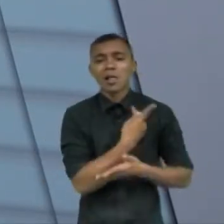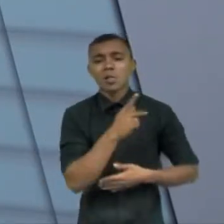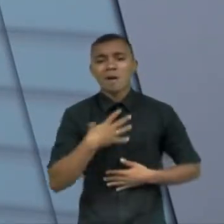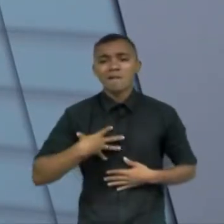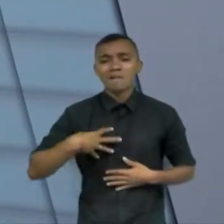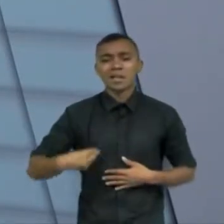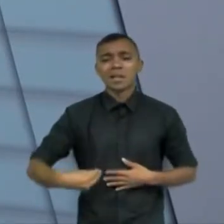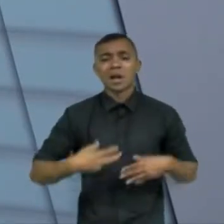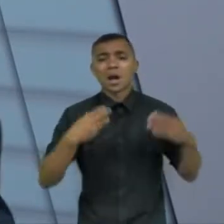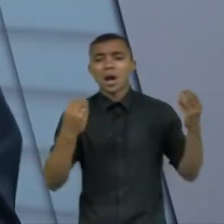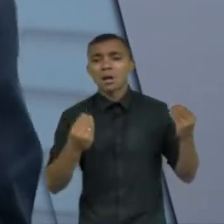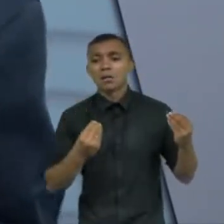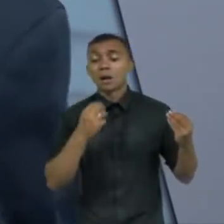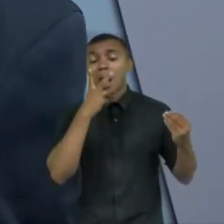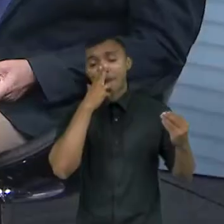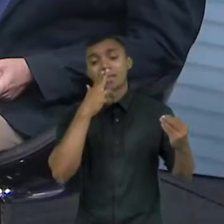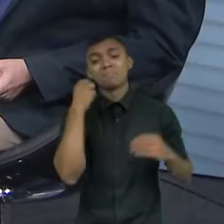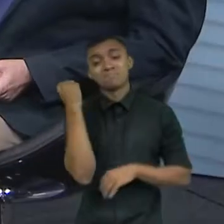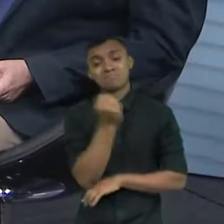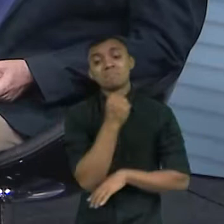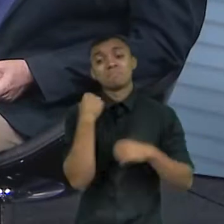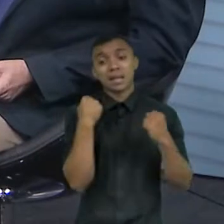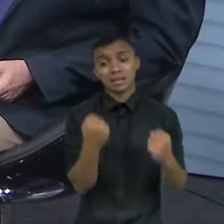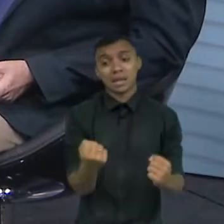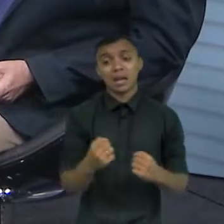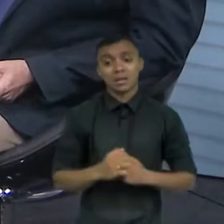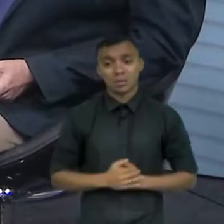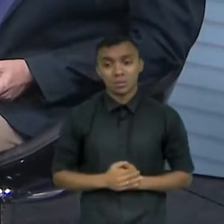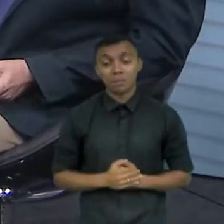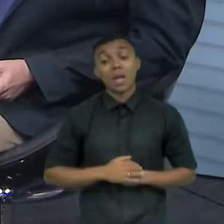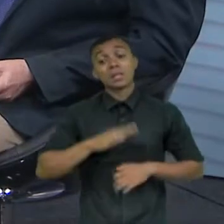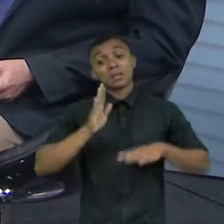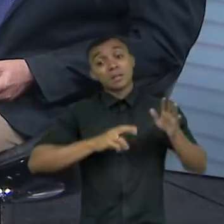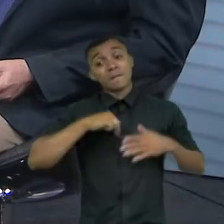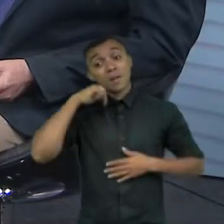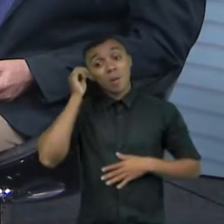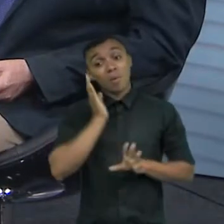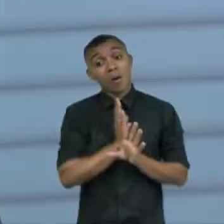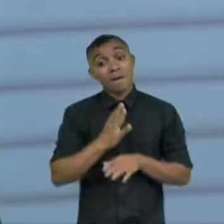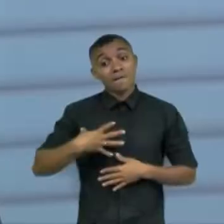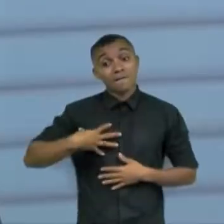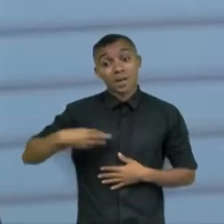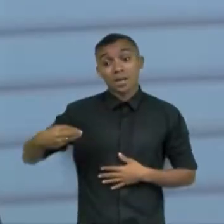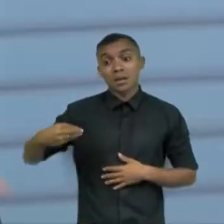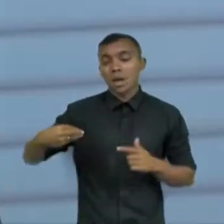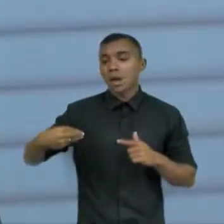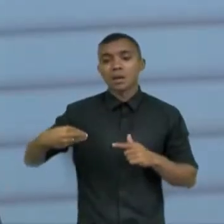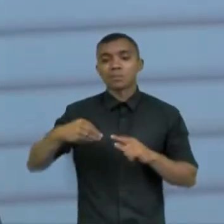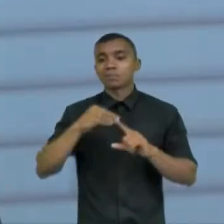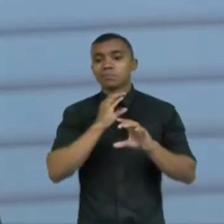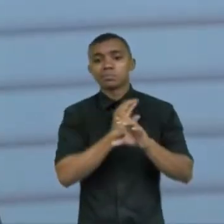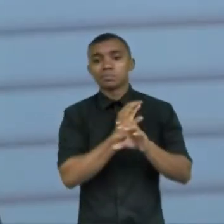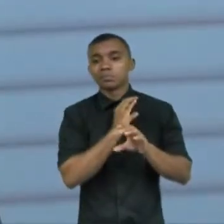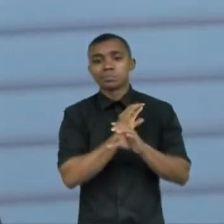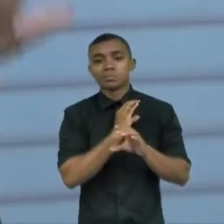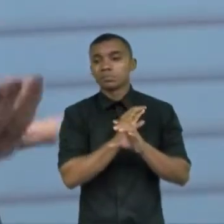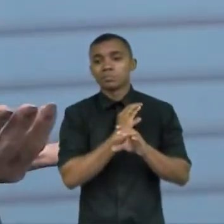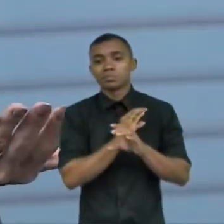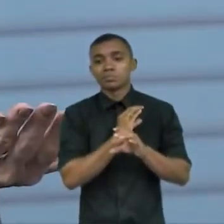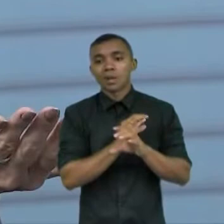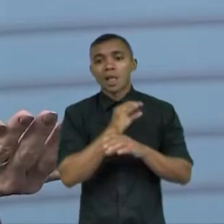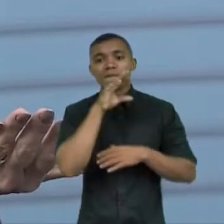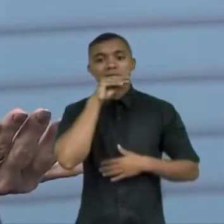isso é um problema muito grave é eu passo por situações constrangedoras porque a minha filha ela é não verbal ela tem apraxia verbal então ela não